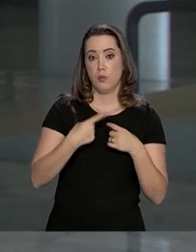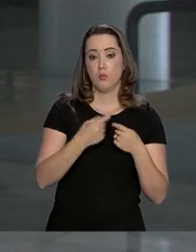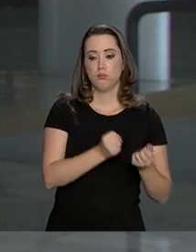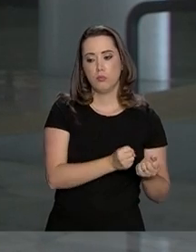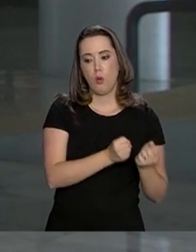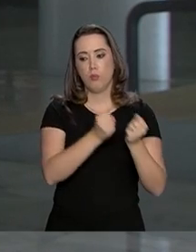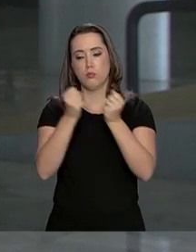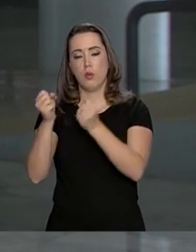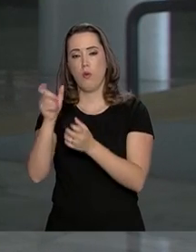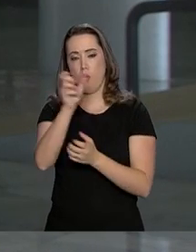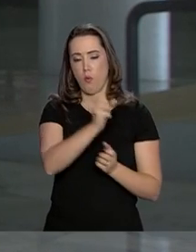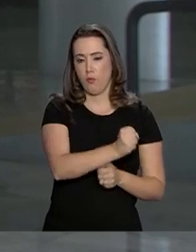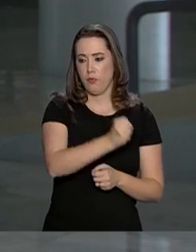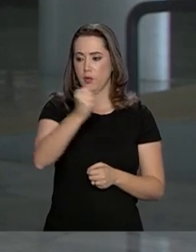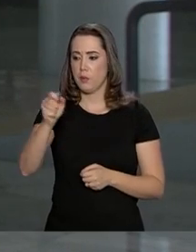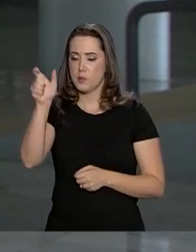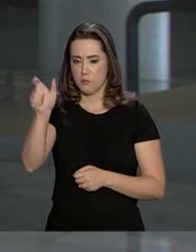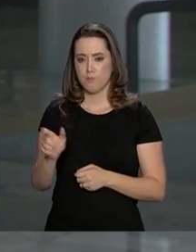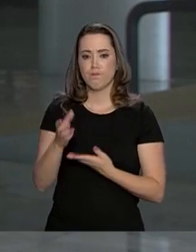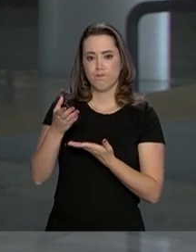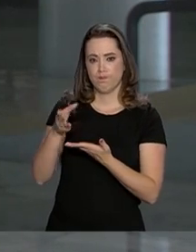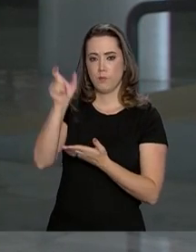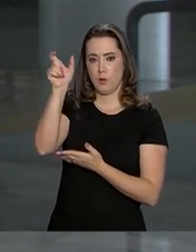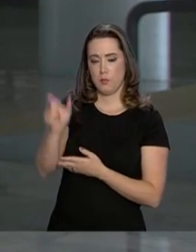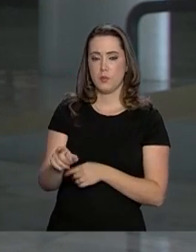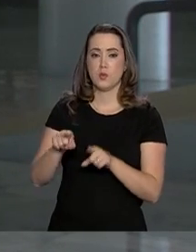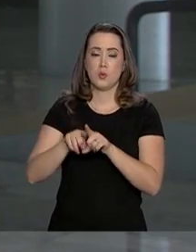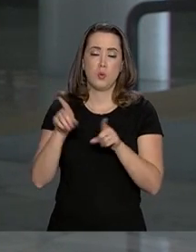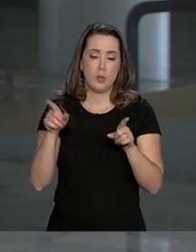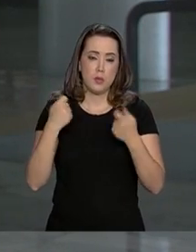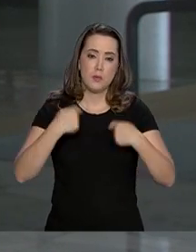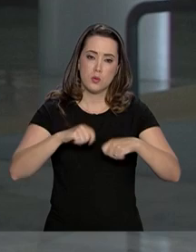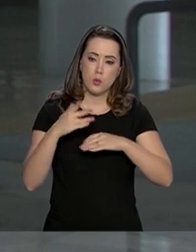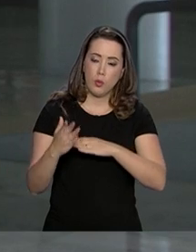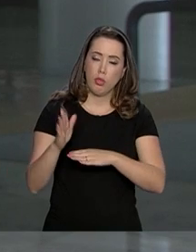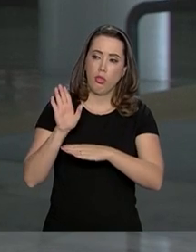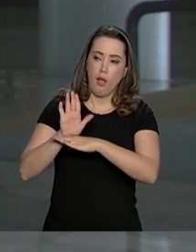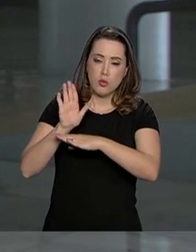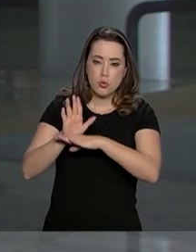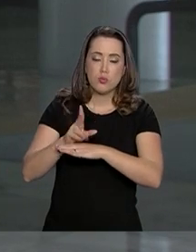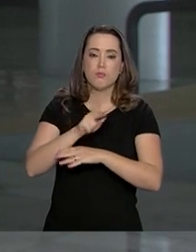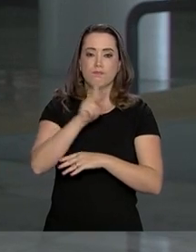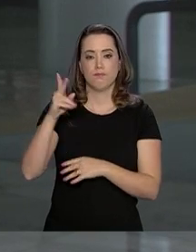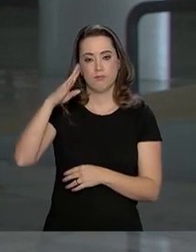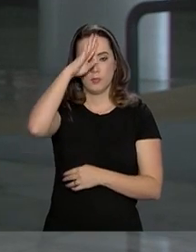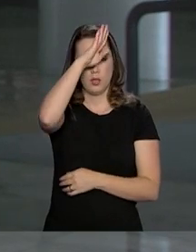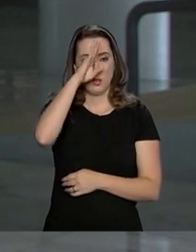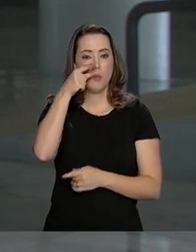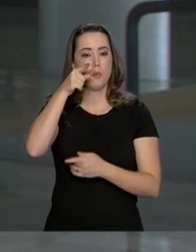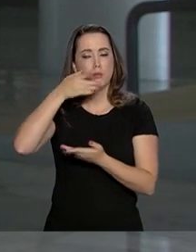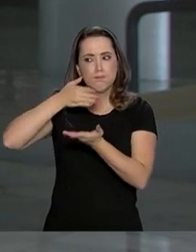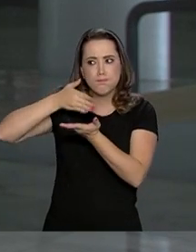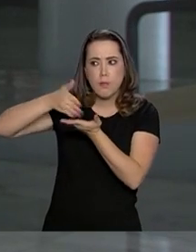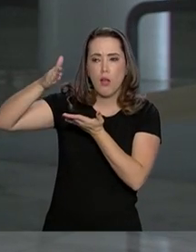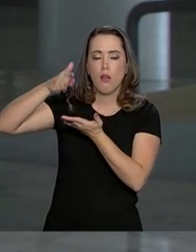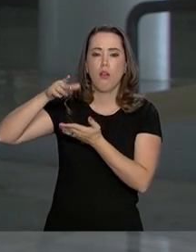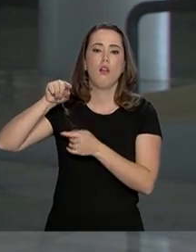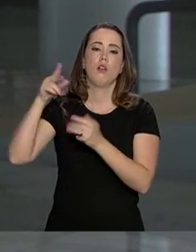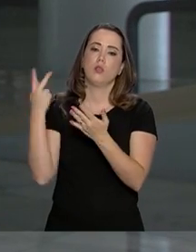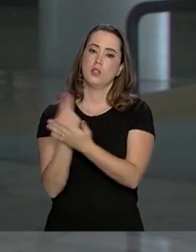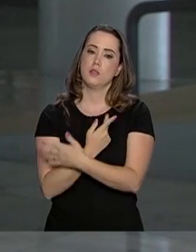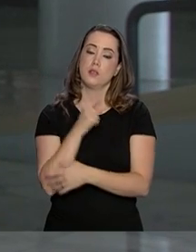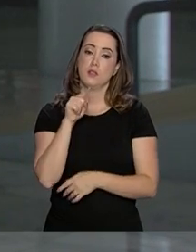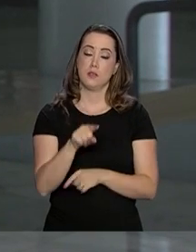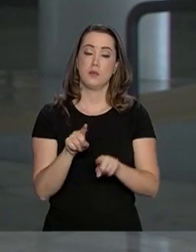e reforçou que, sem a intervenção do presidente Bolsonaro, a extradição não teria se concretizado. Ainda de